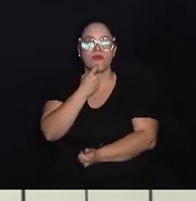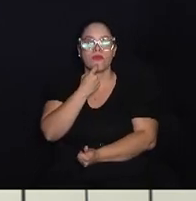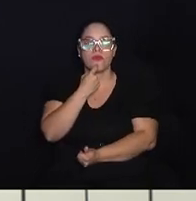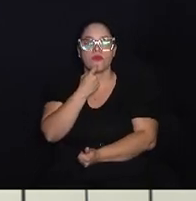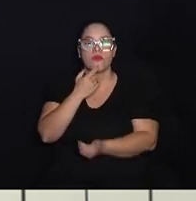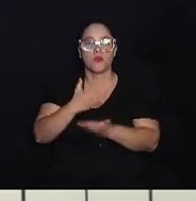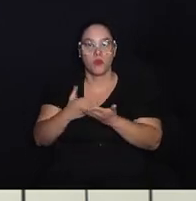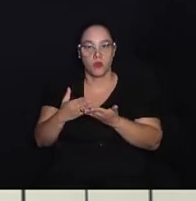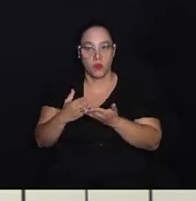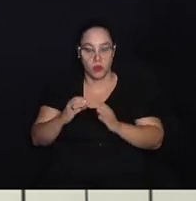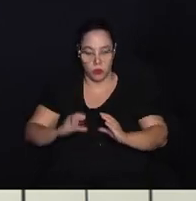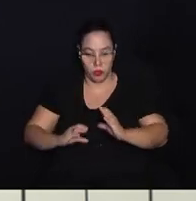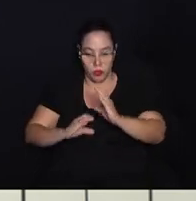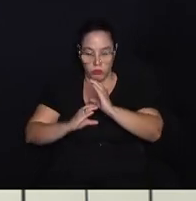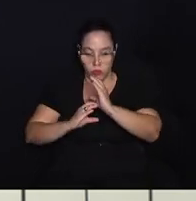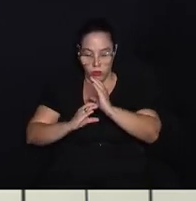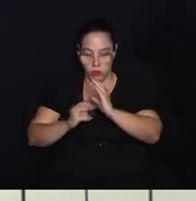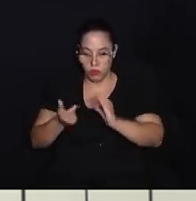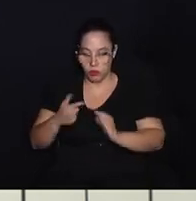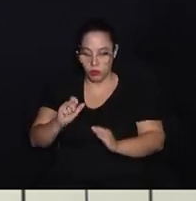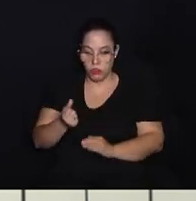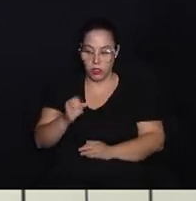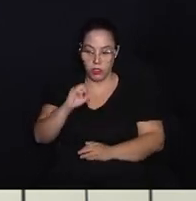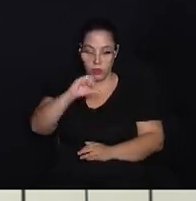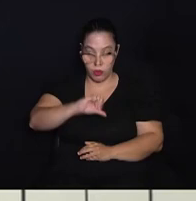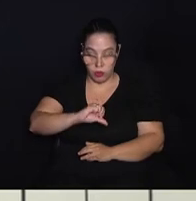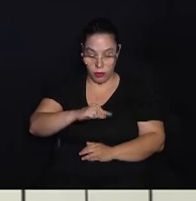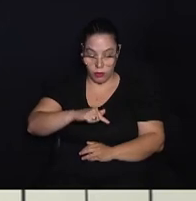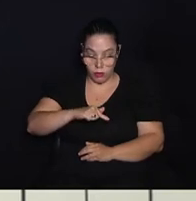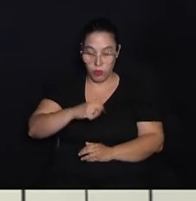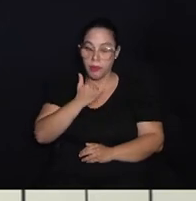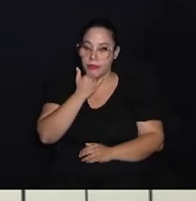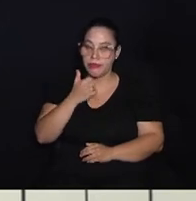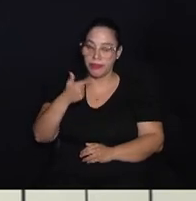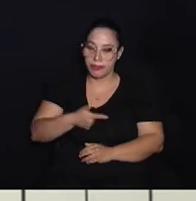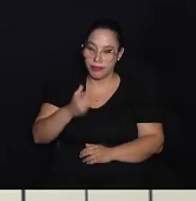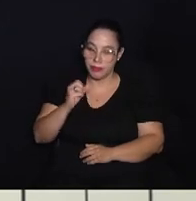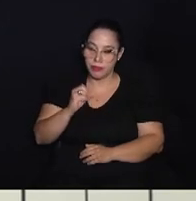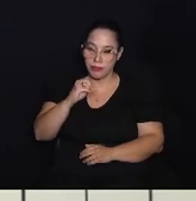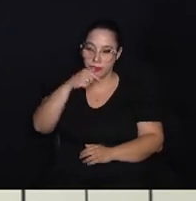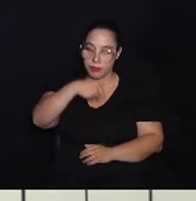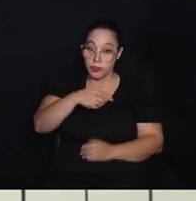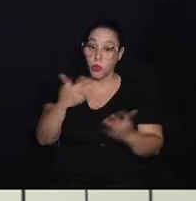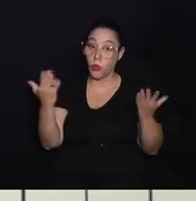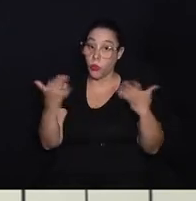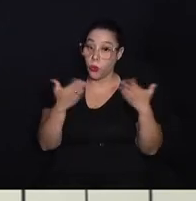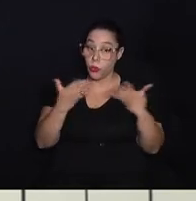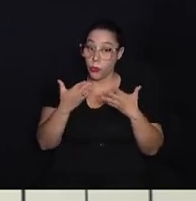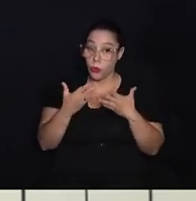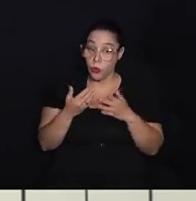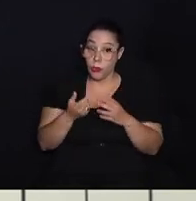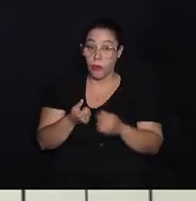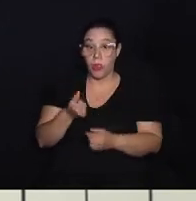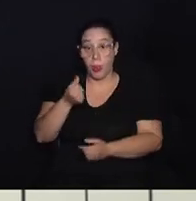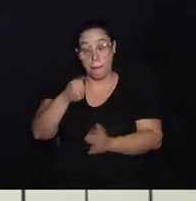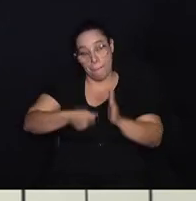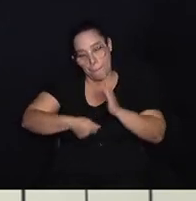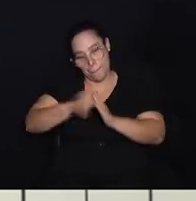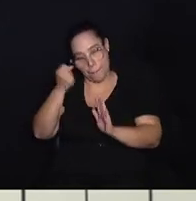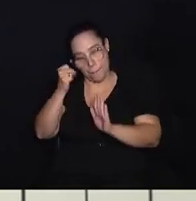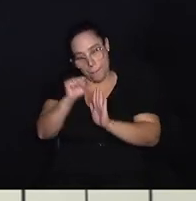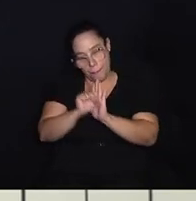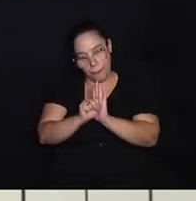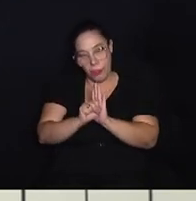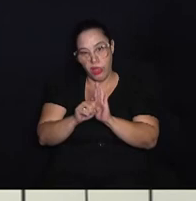através de um concurso em 2007, que foi feita essa escolha. E hoje, há mais de um século, o